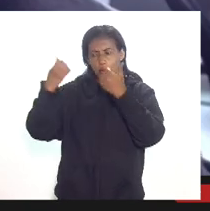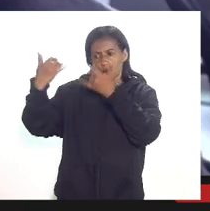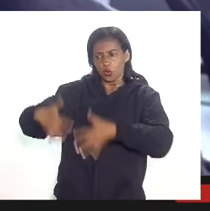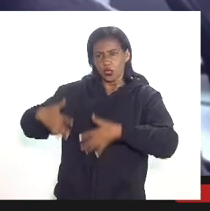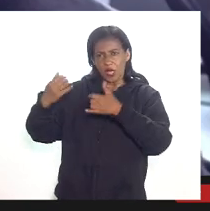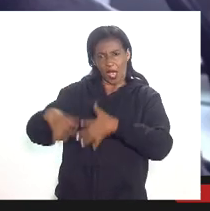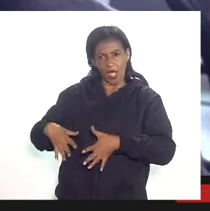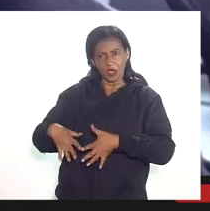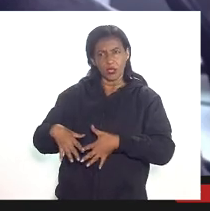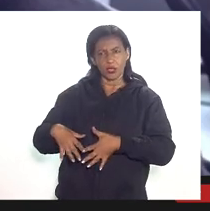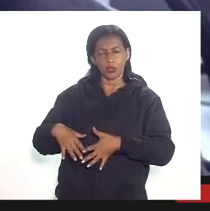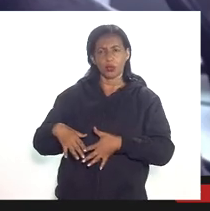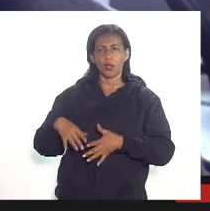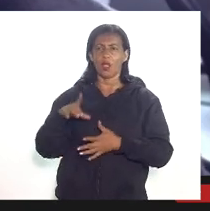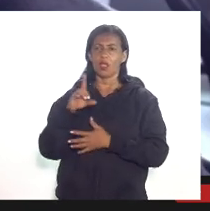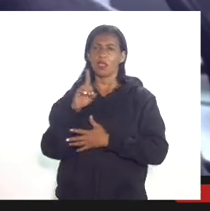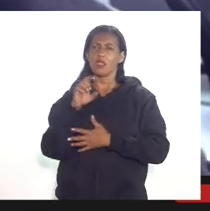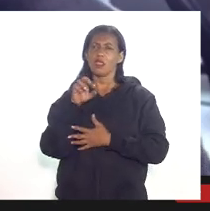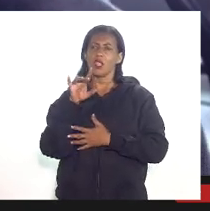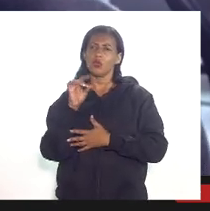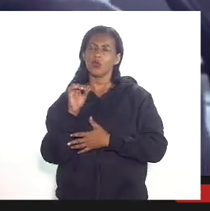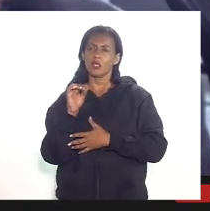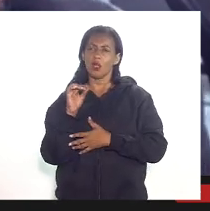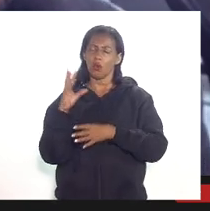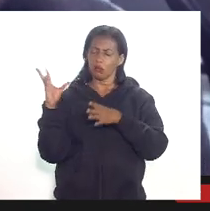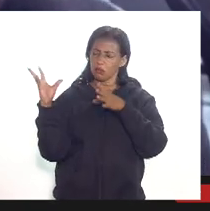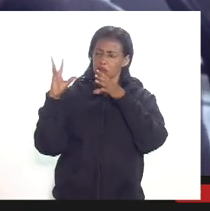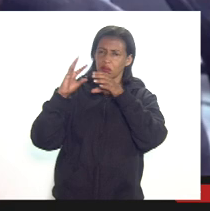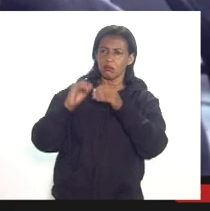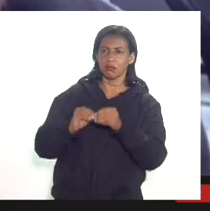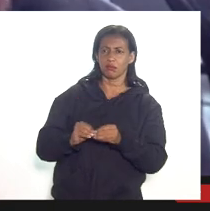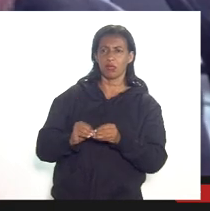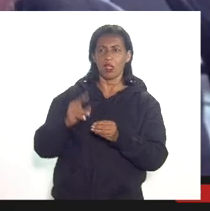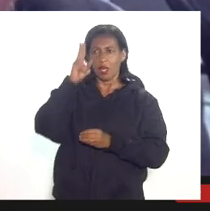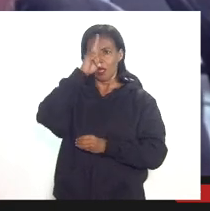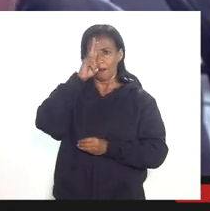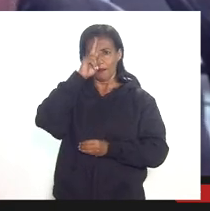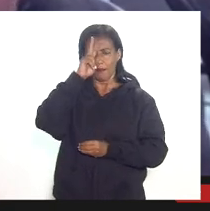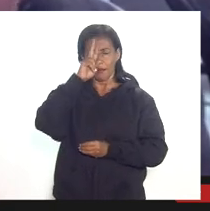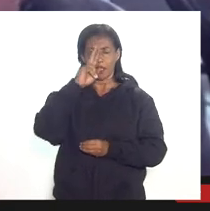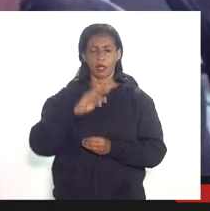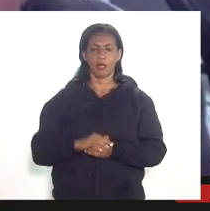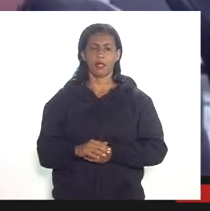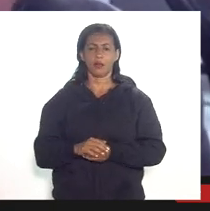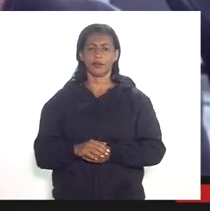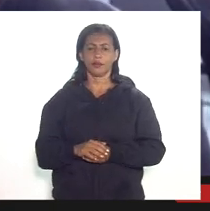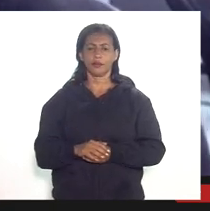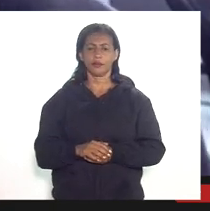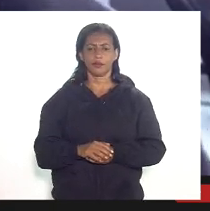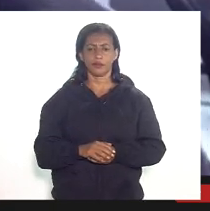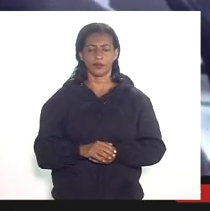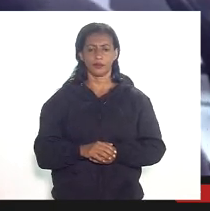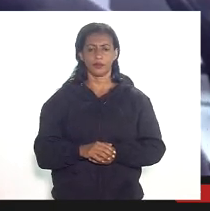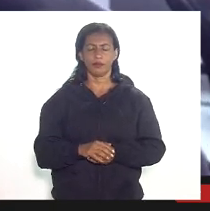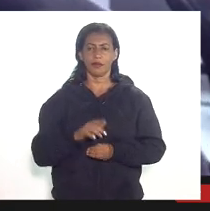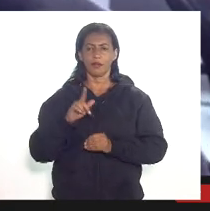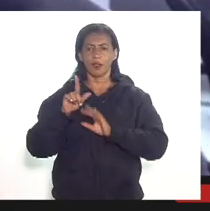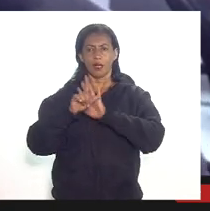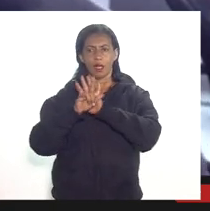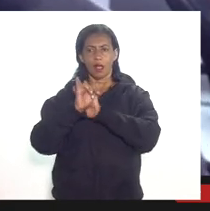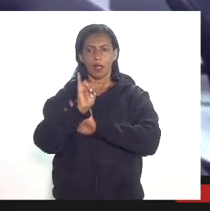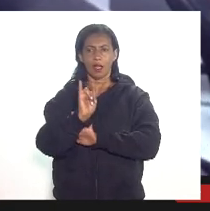permissão legal de dedução do custo de depreciação porque lembrando que essa é a previsão da lei